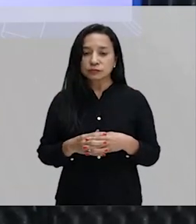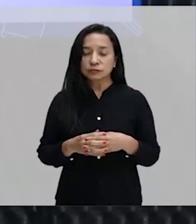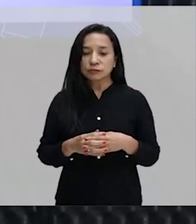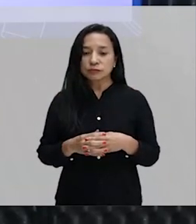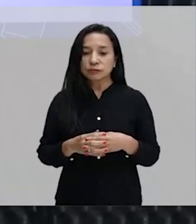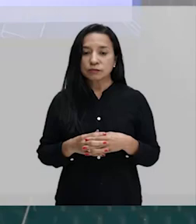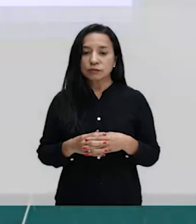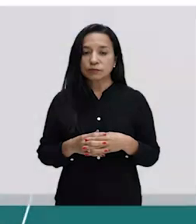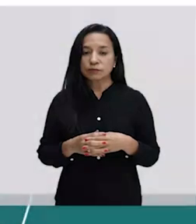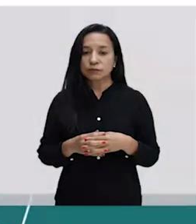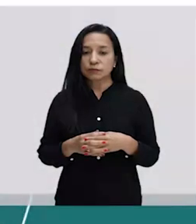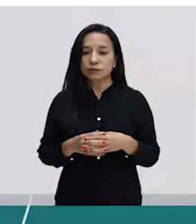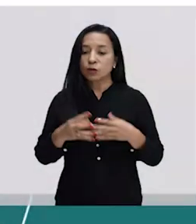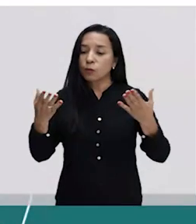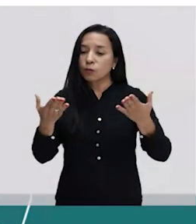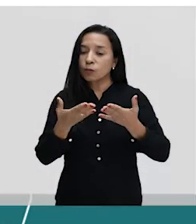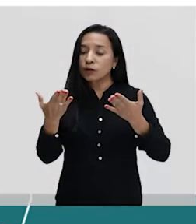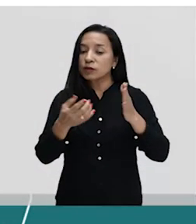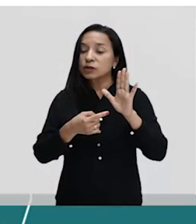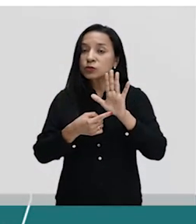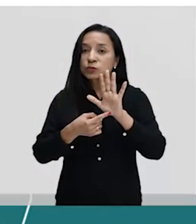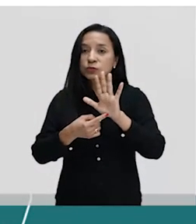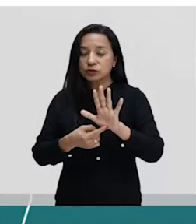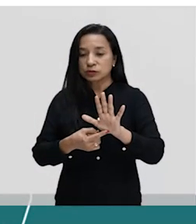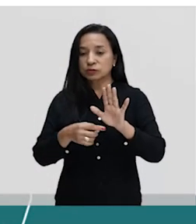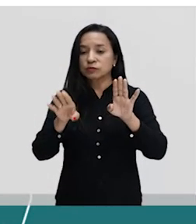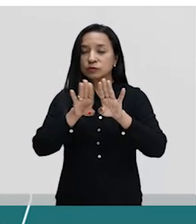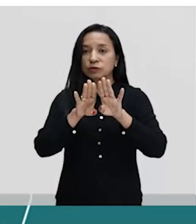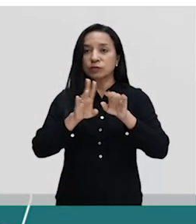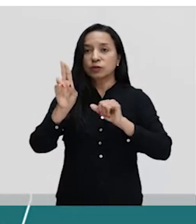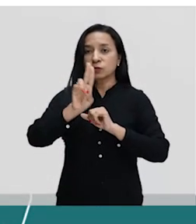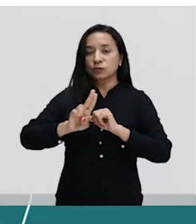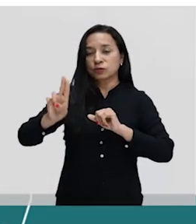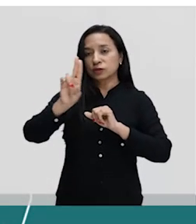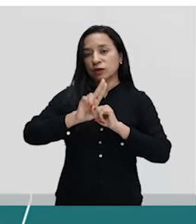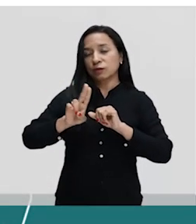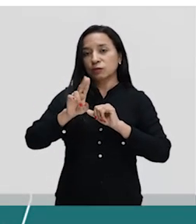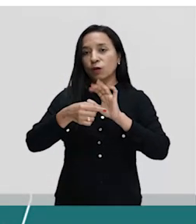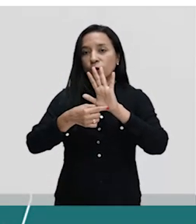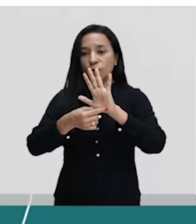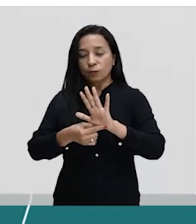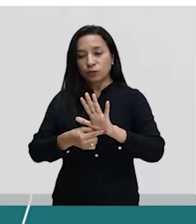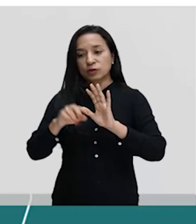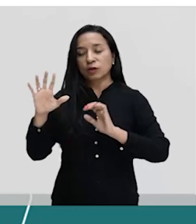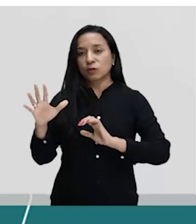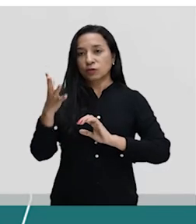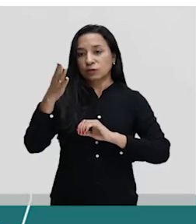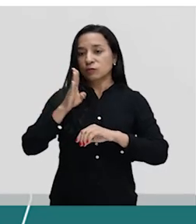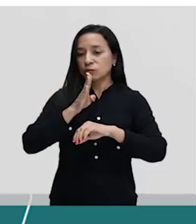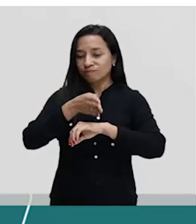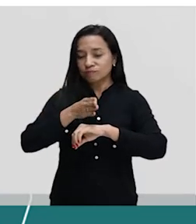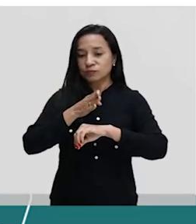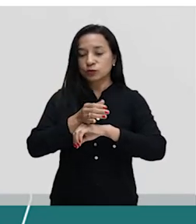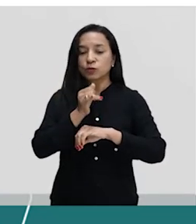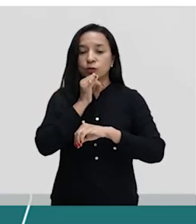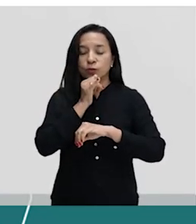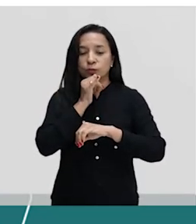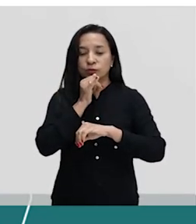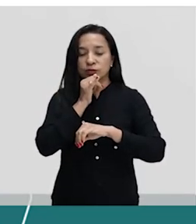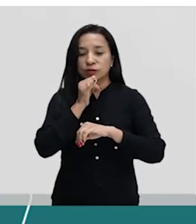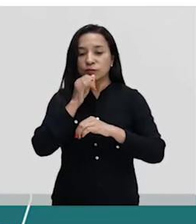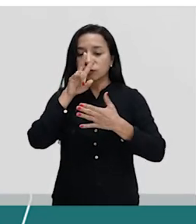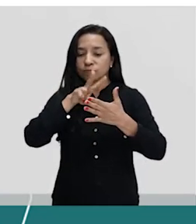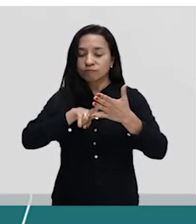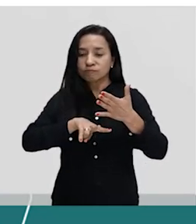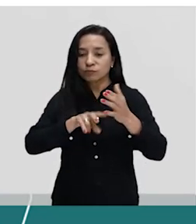O presente do indicativo também é usado para expressar ações frequentes, como por exemplo, eu sempre